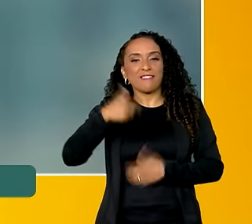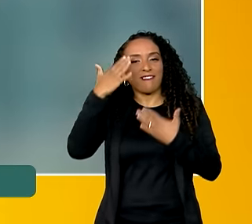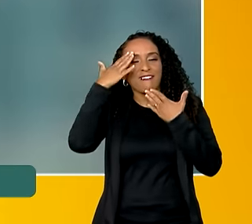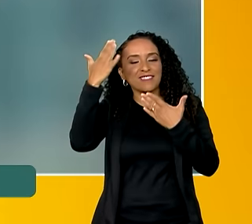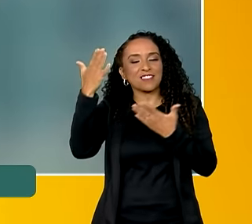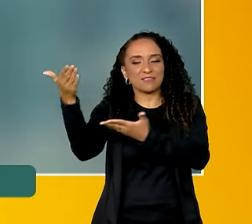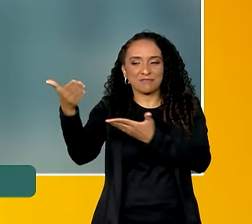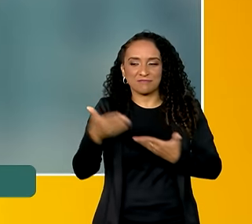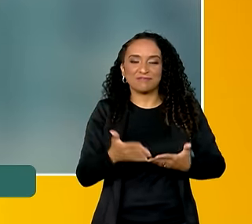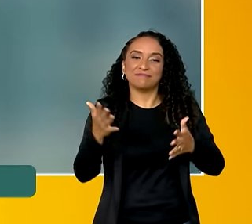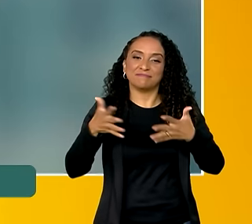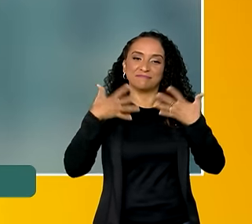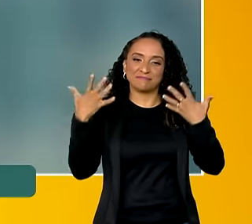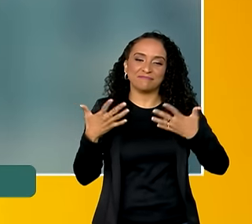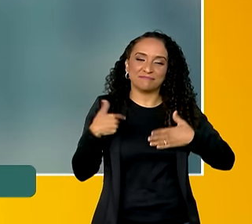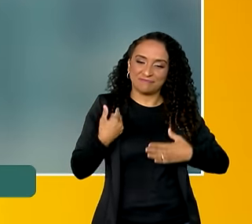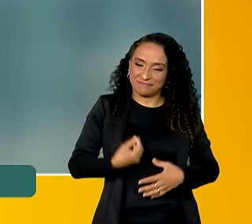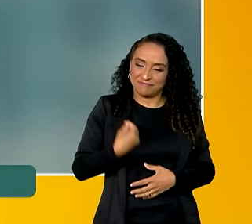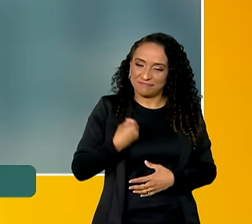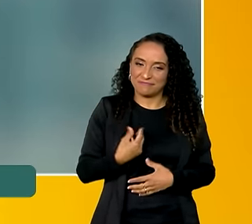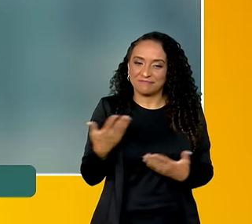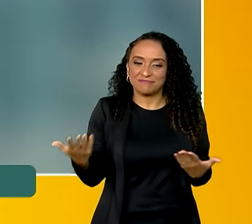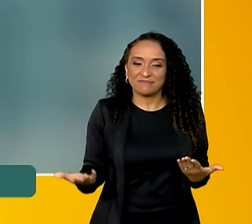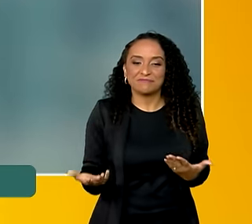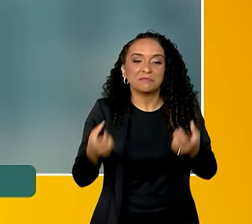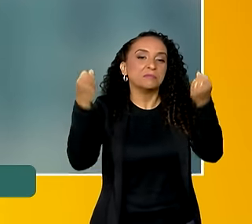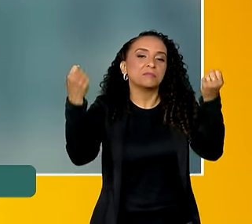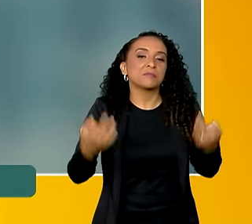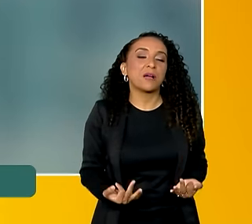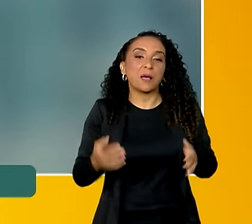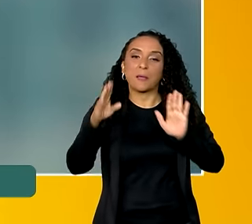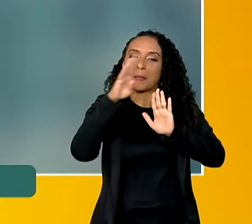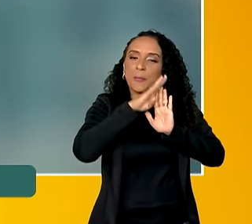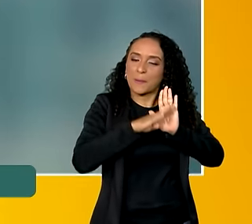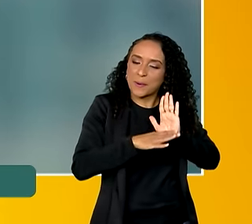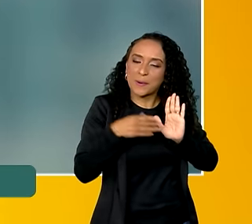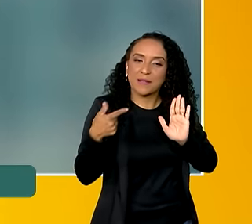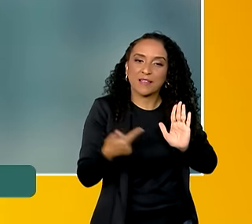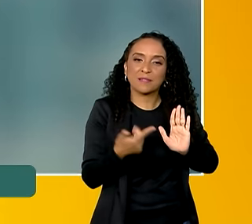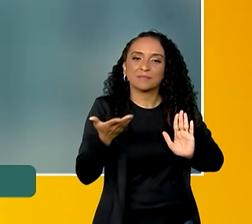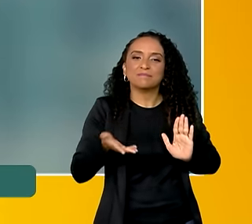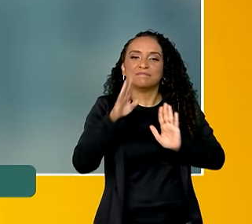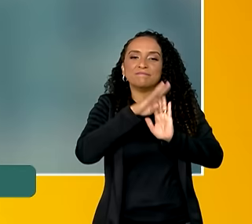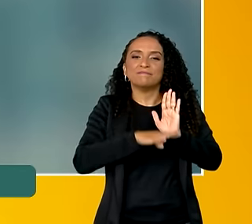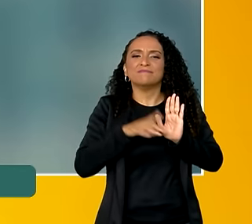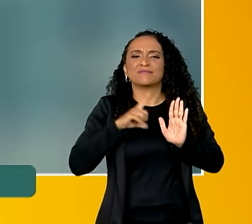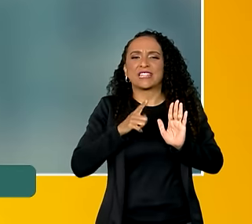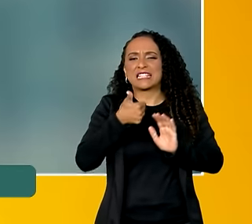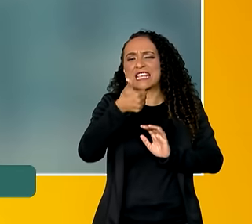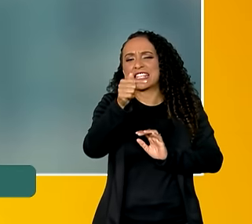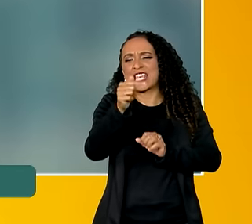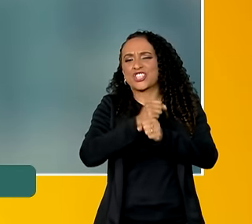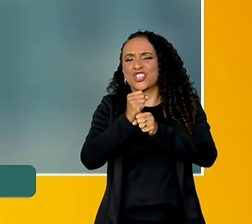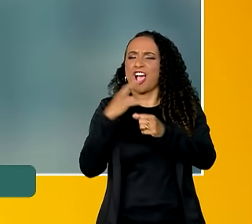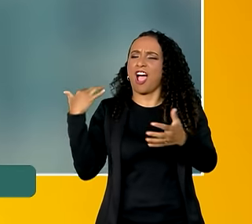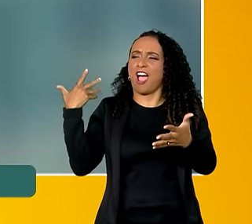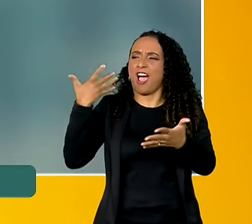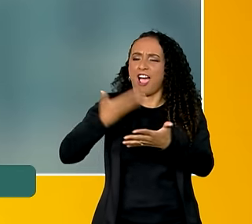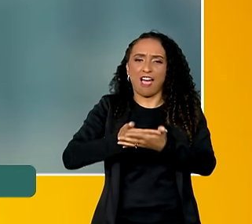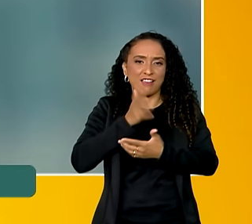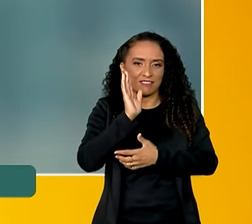o convite. É com grande alegria que estamos aqui para falar desse programa, que é um programa que já tem 17 anos